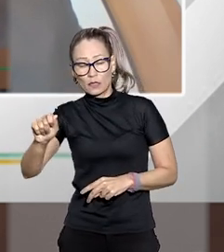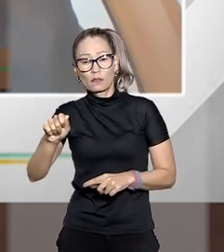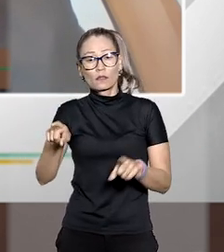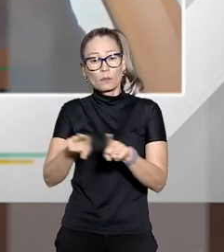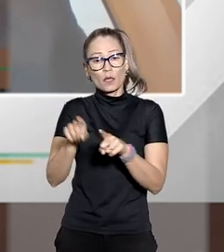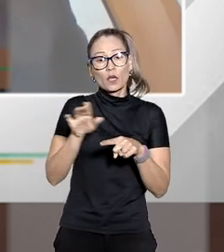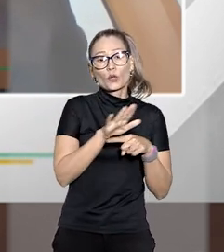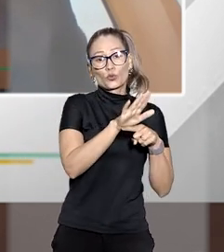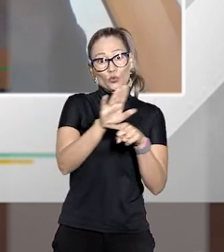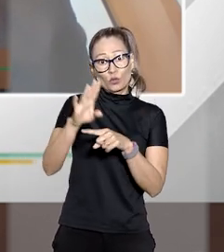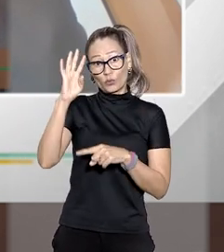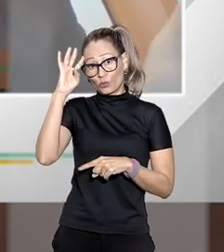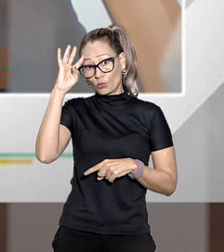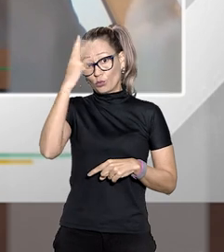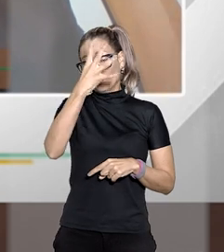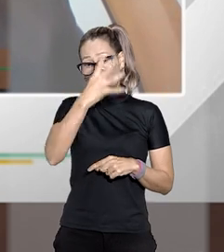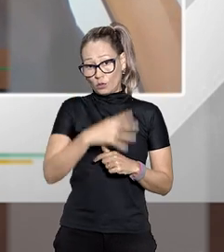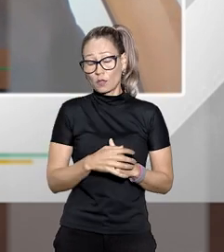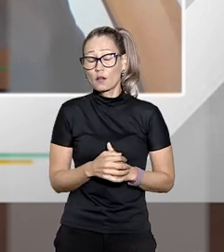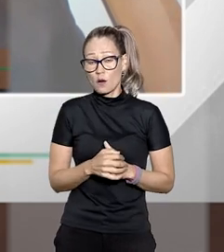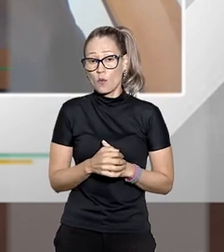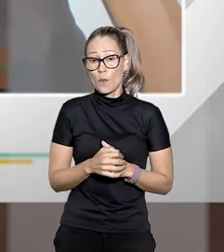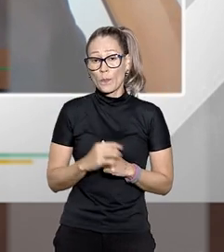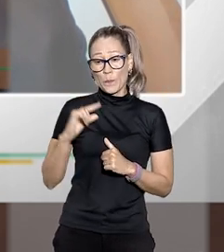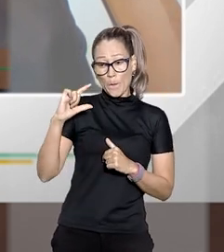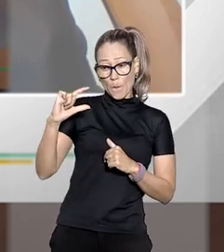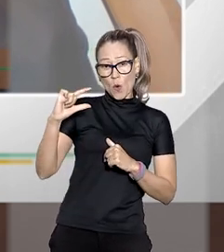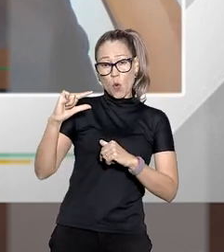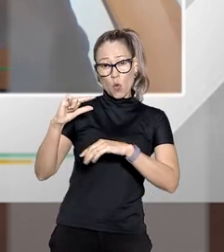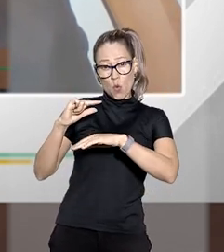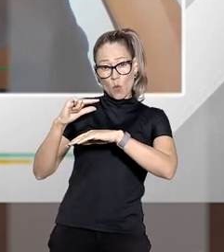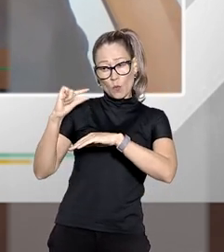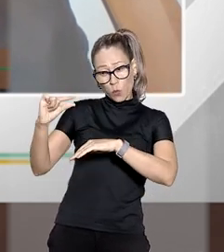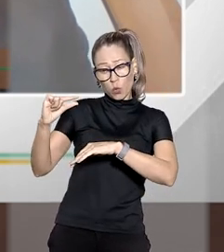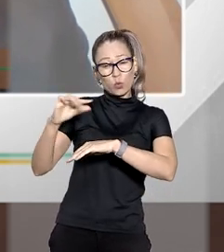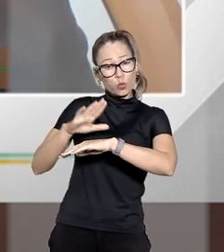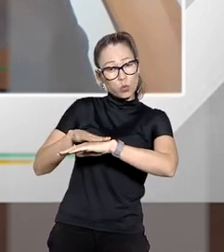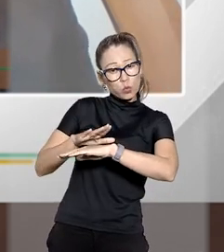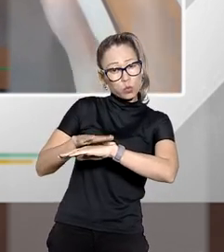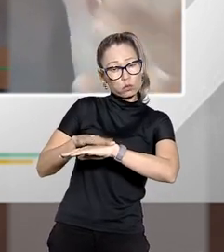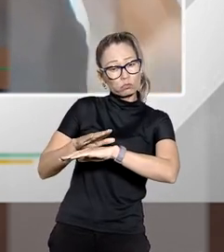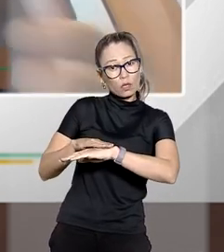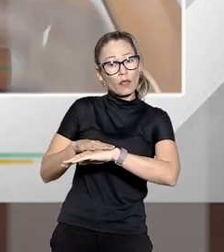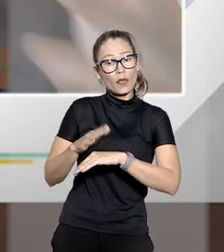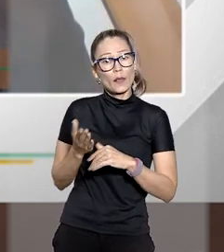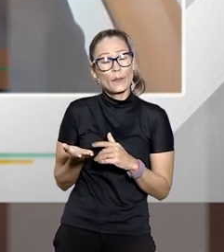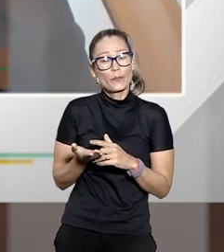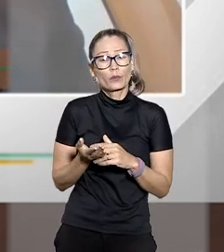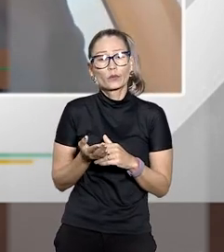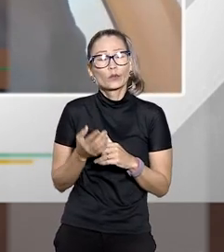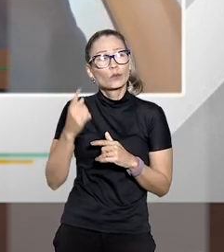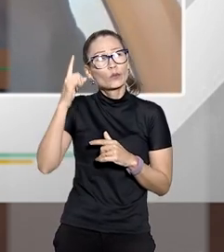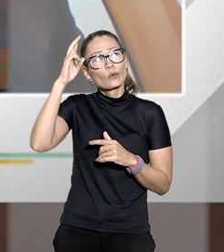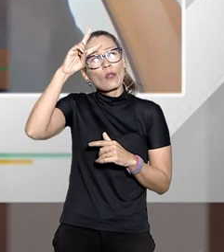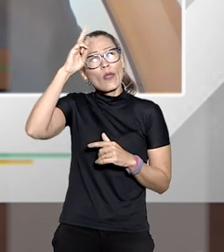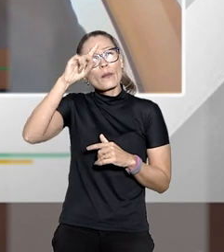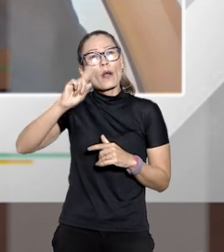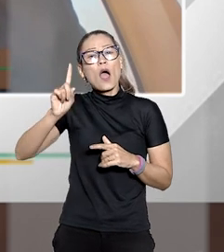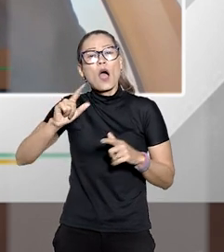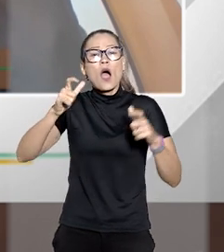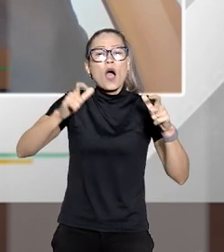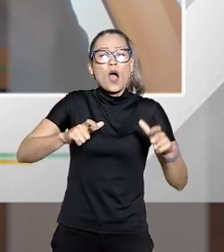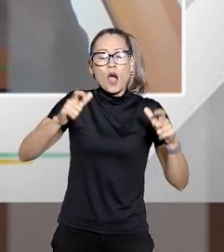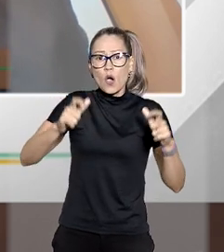soluções né e acho que uma delas há pouco tempo até fiz um teve não lembro se foi num fonage